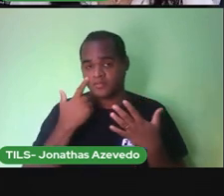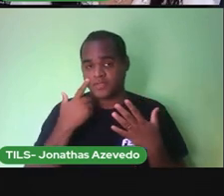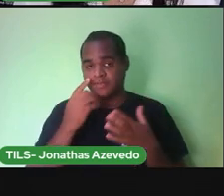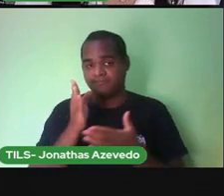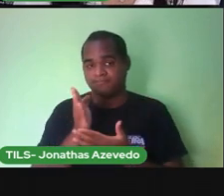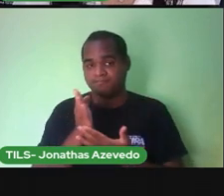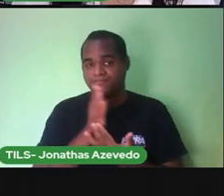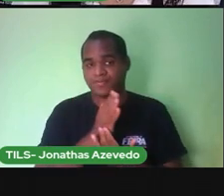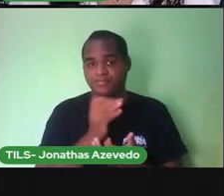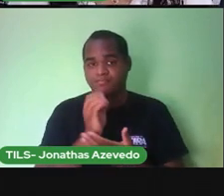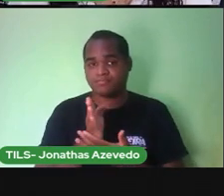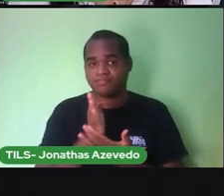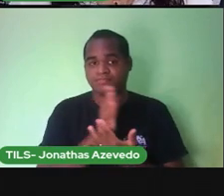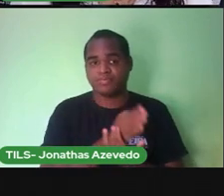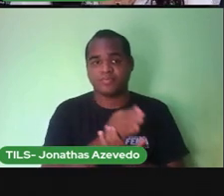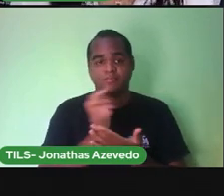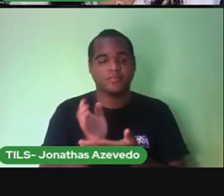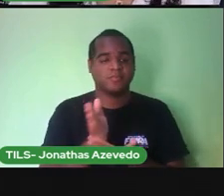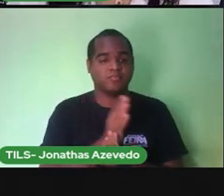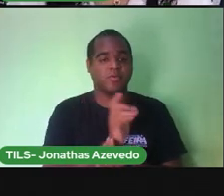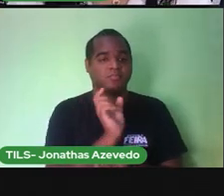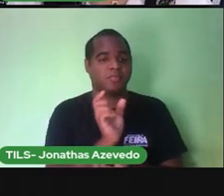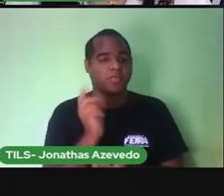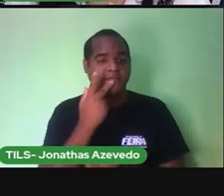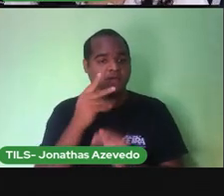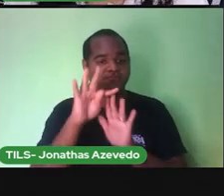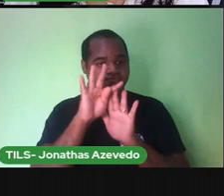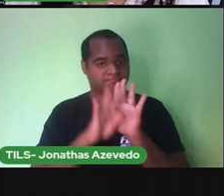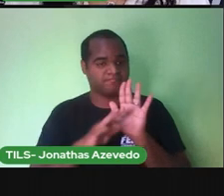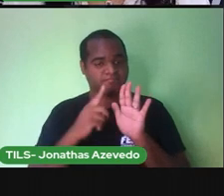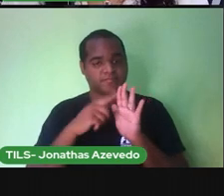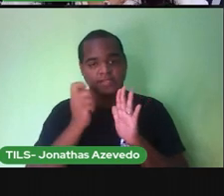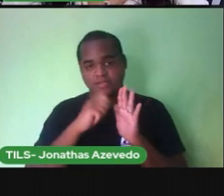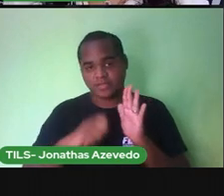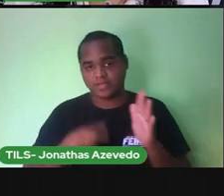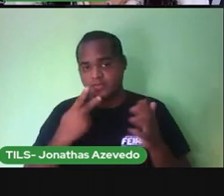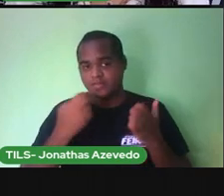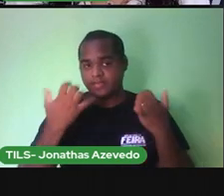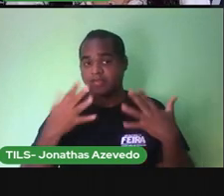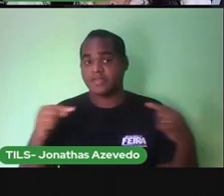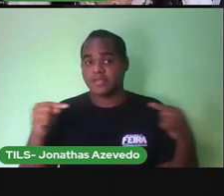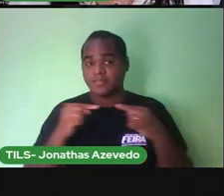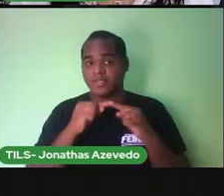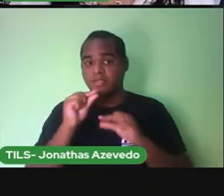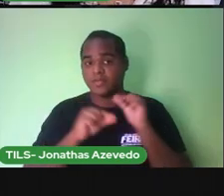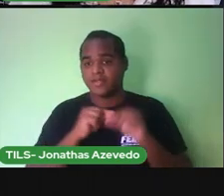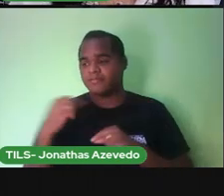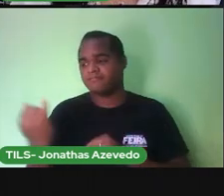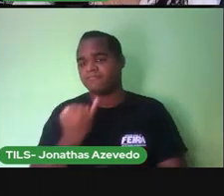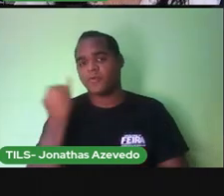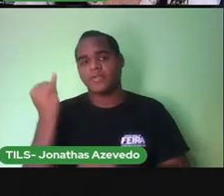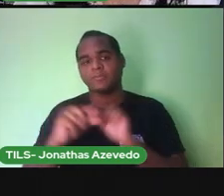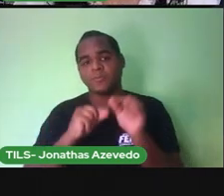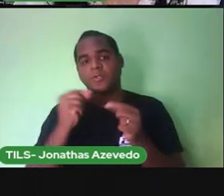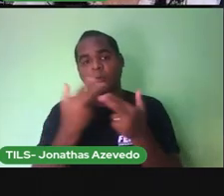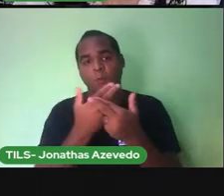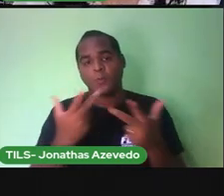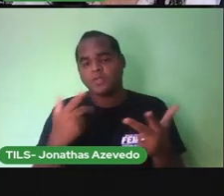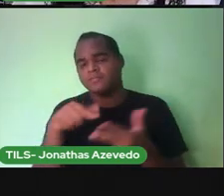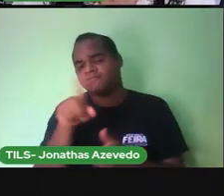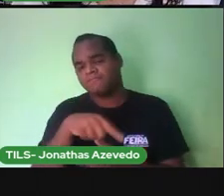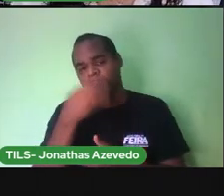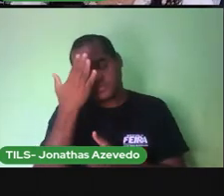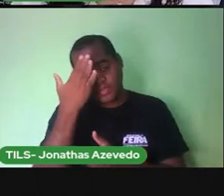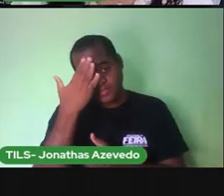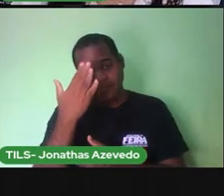entre as palavras nos nossos textos escritos são necessários para a gente identificar o